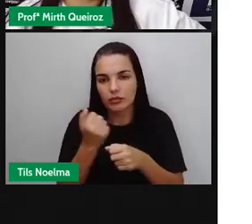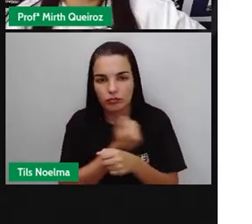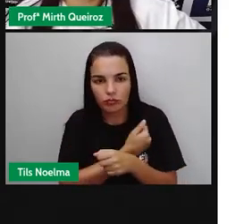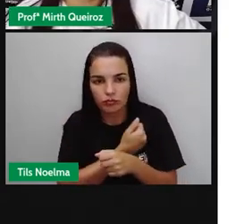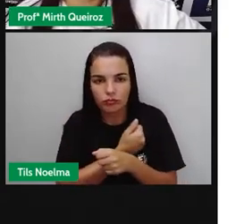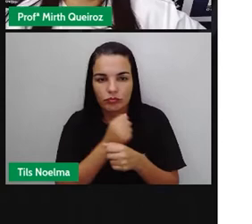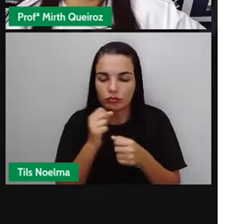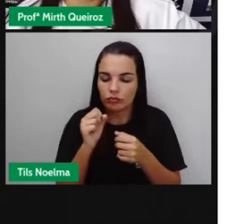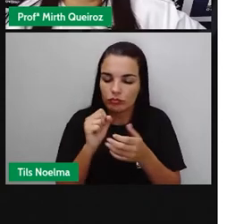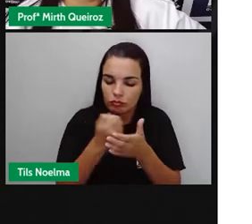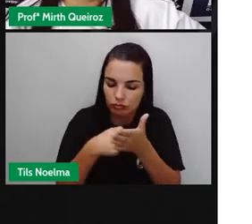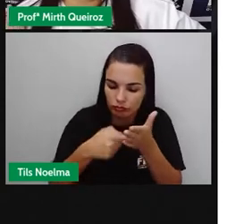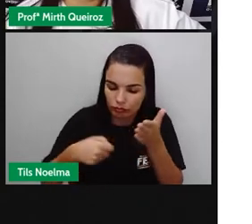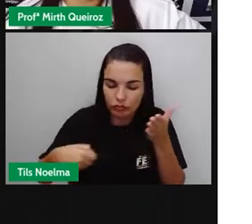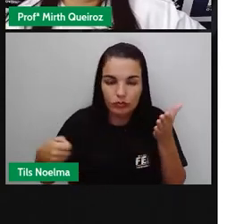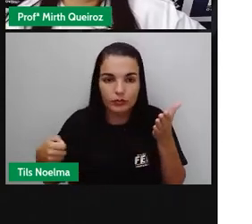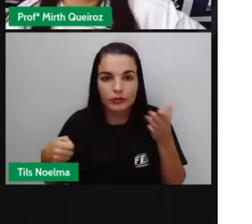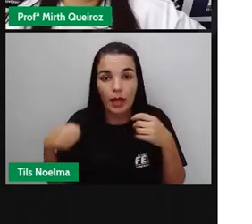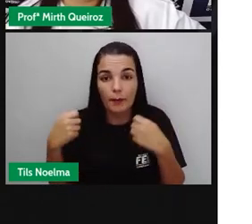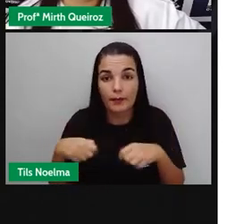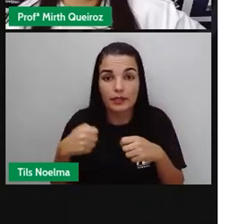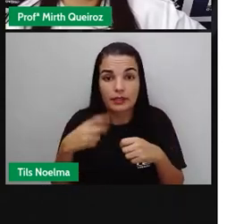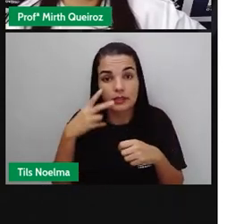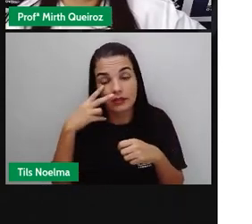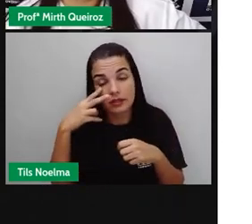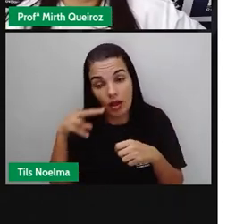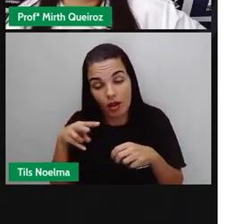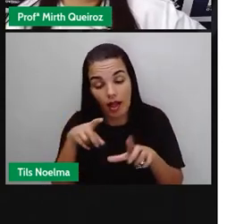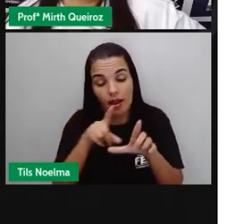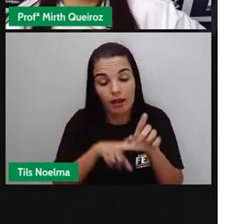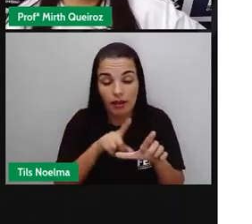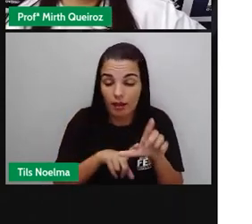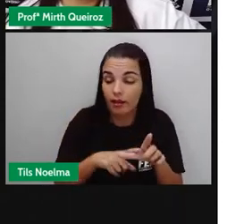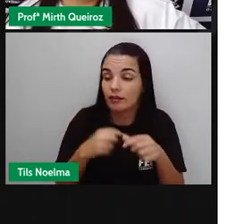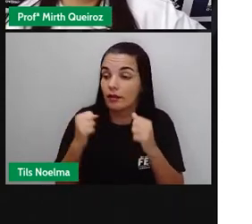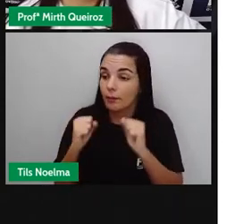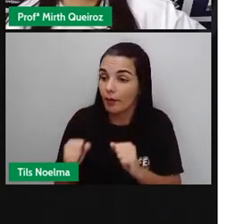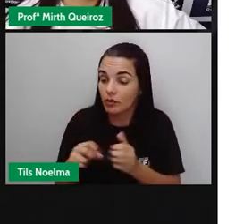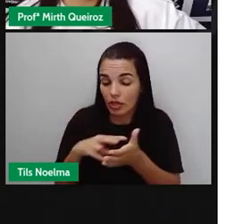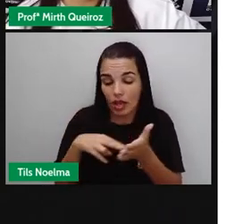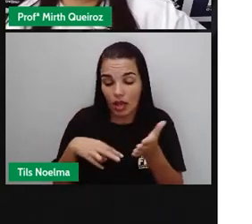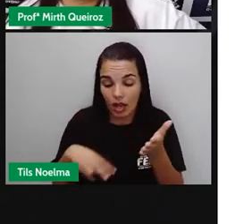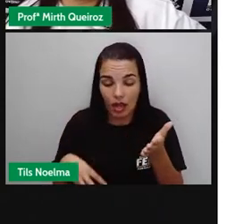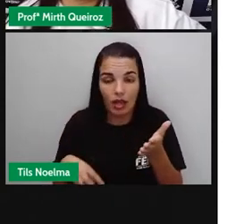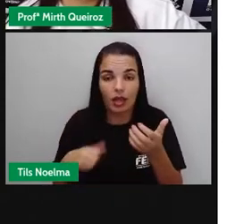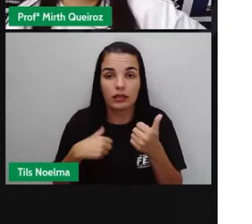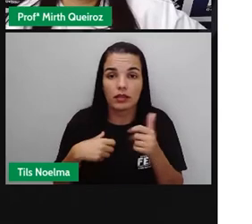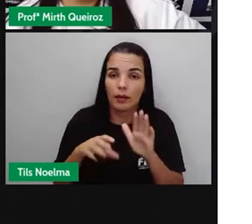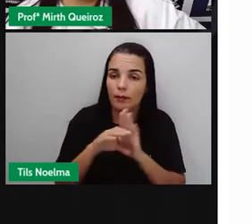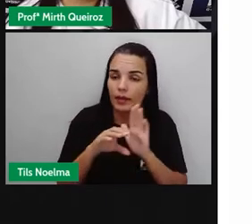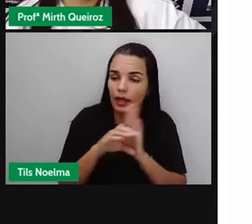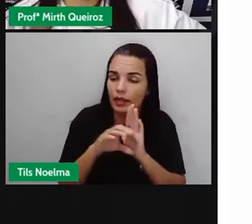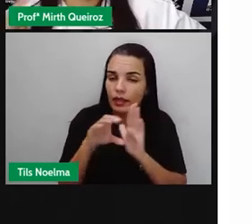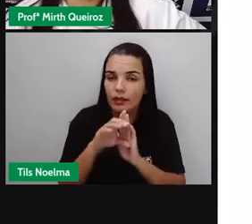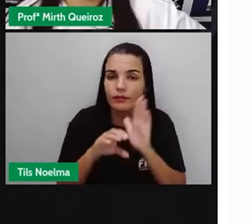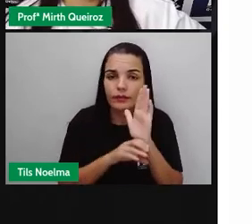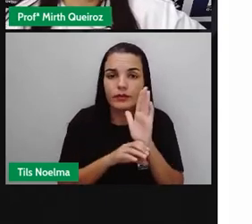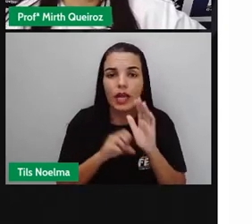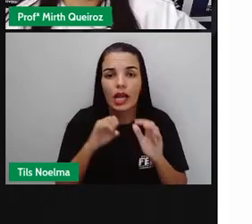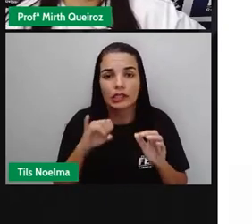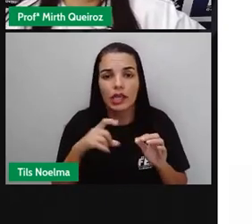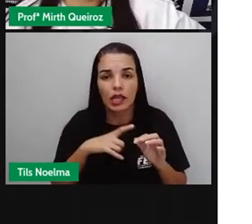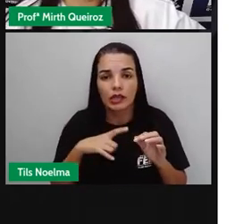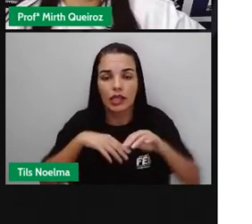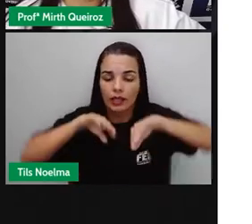Então, vocês devem observar se sua letra está legível, se qualquer pessoa pode ler o seu texto, se há paragrafação, né? Se